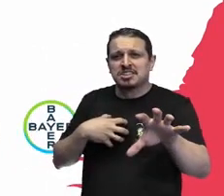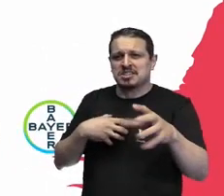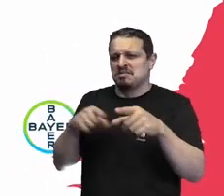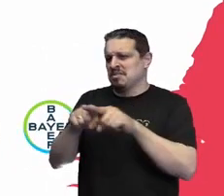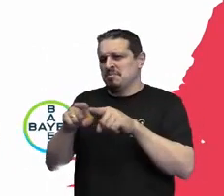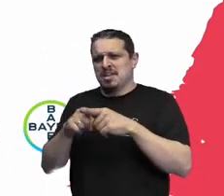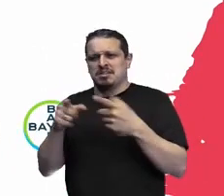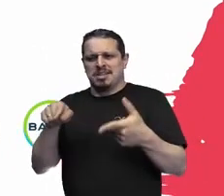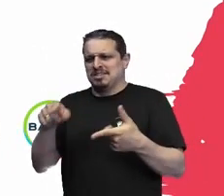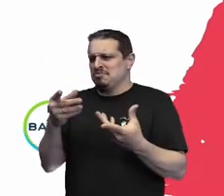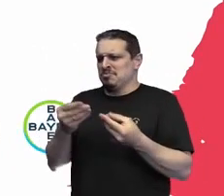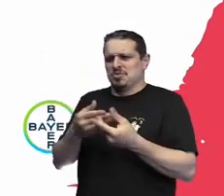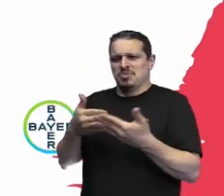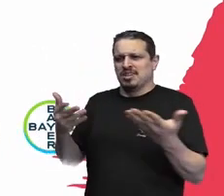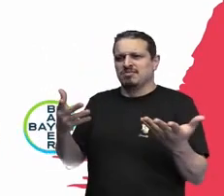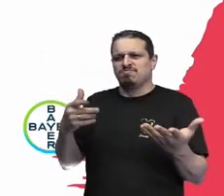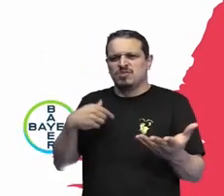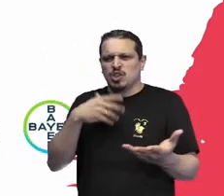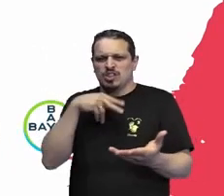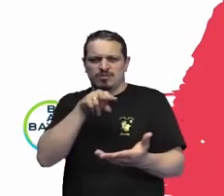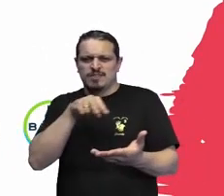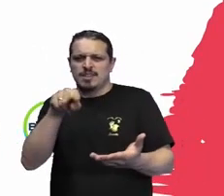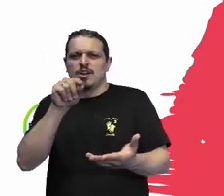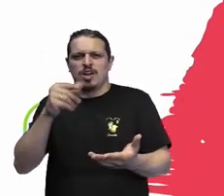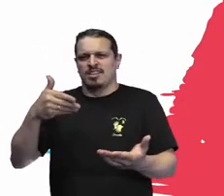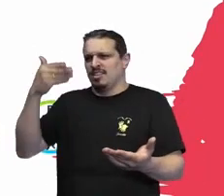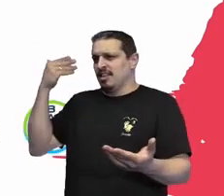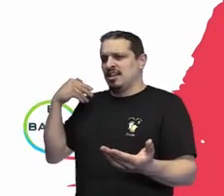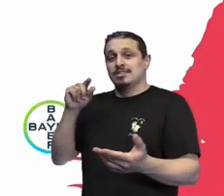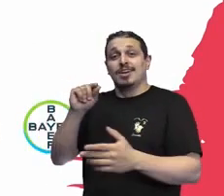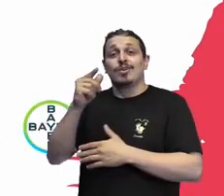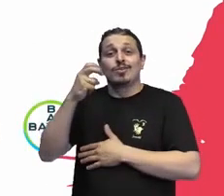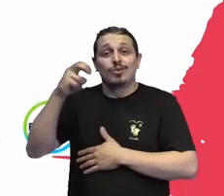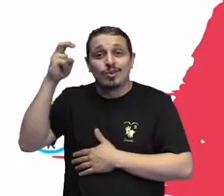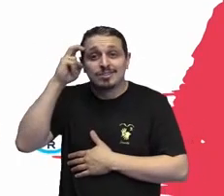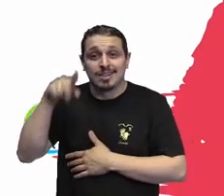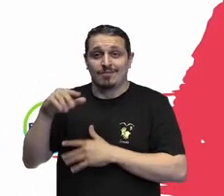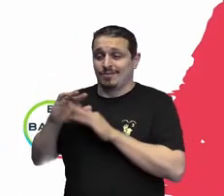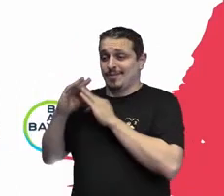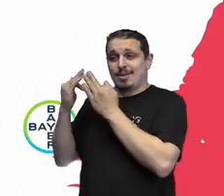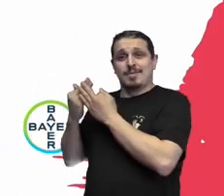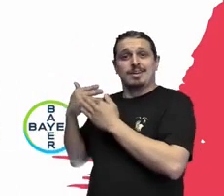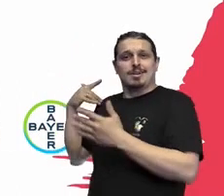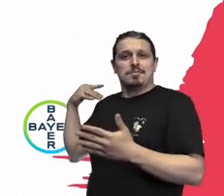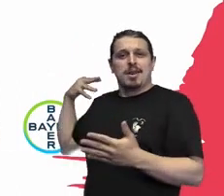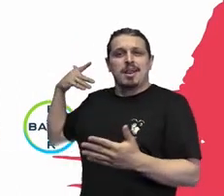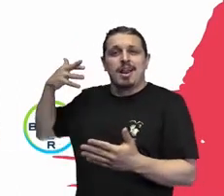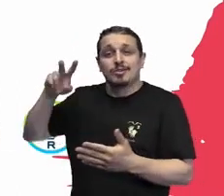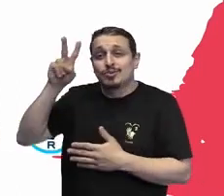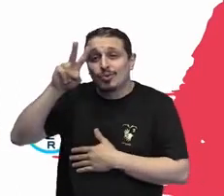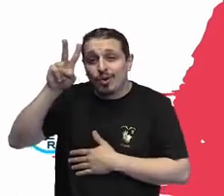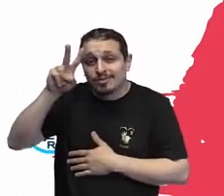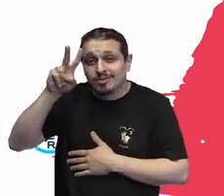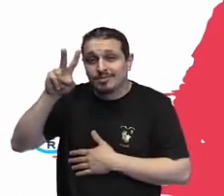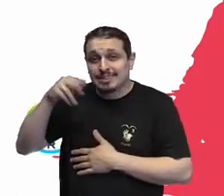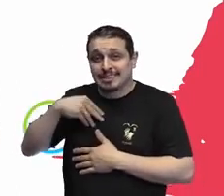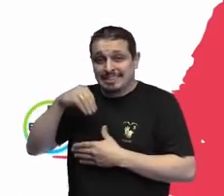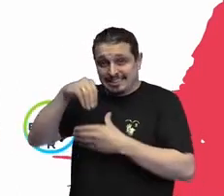o passado dela, todo o background dela. Então, você ter pessoas que, com olhares características,